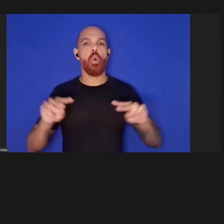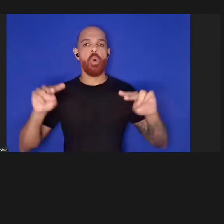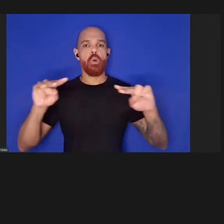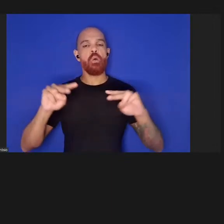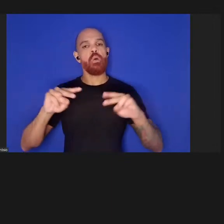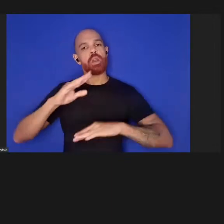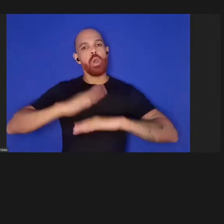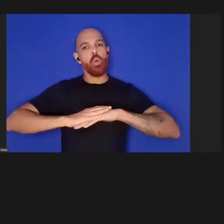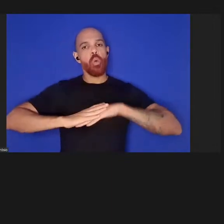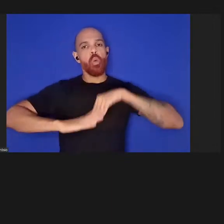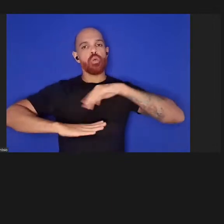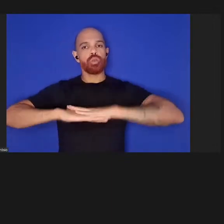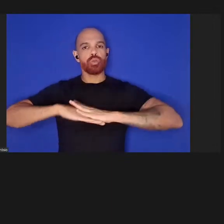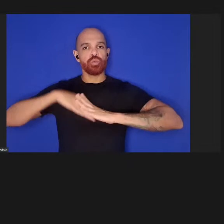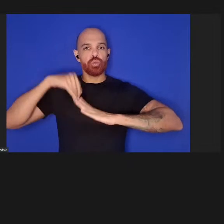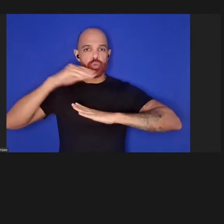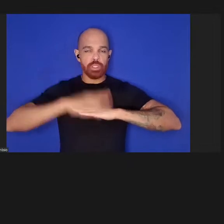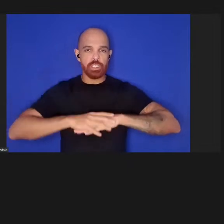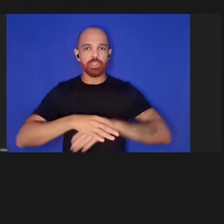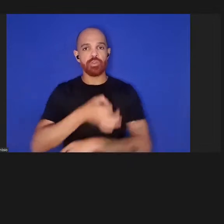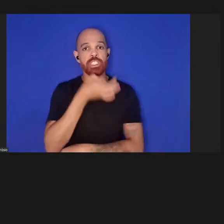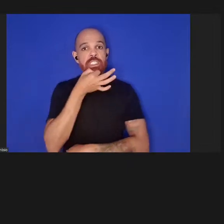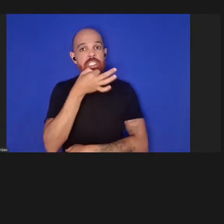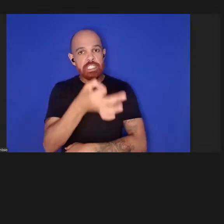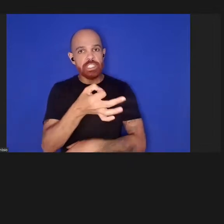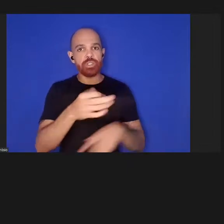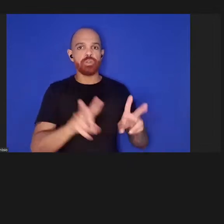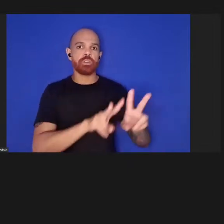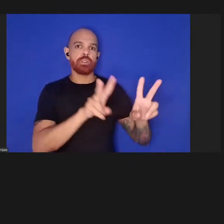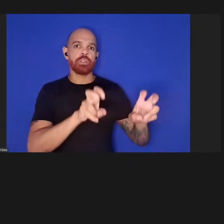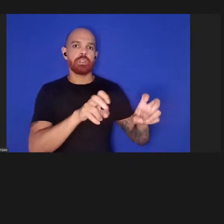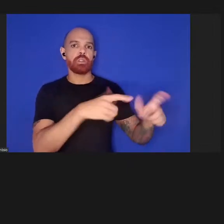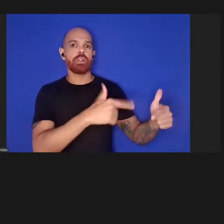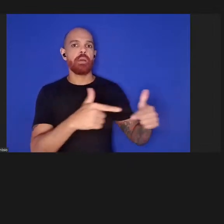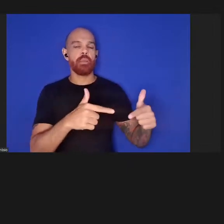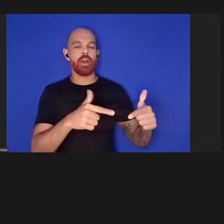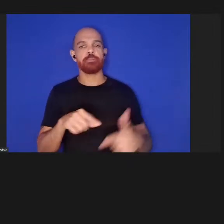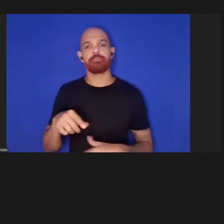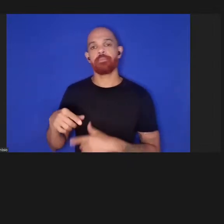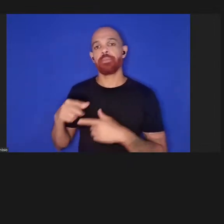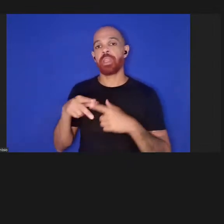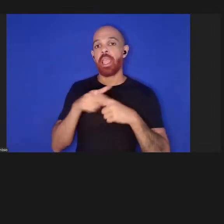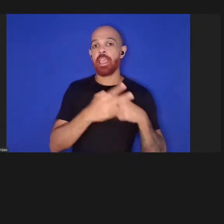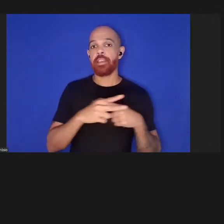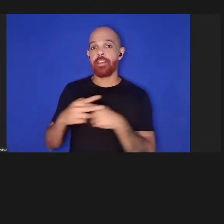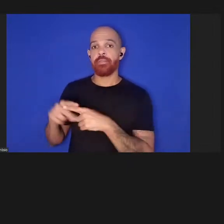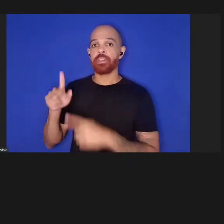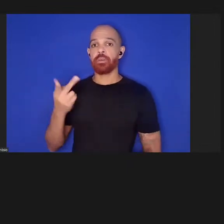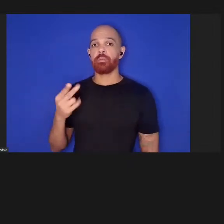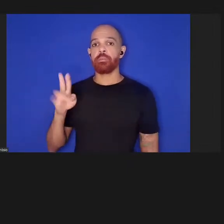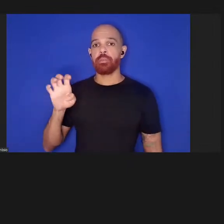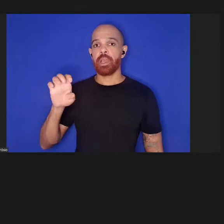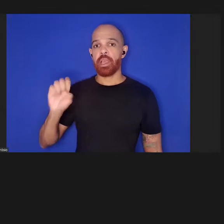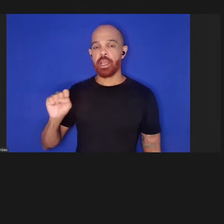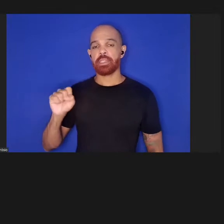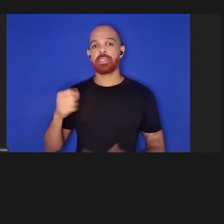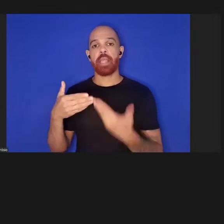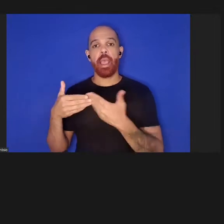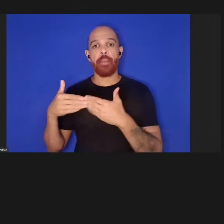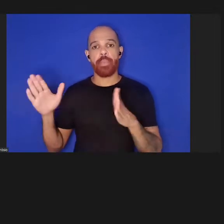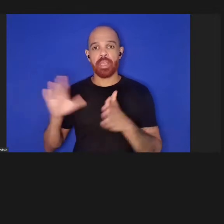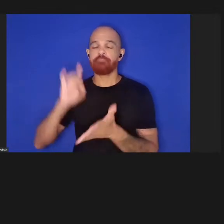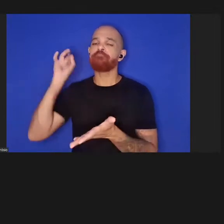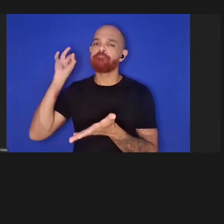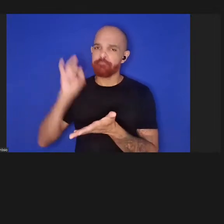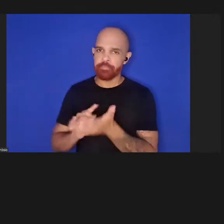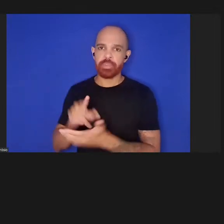crítico sobre certos trabalhos. A revisão por pares aberta dessa forma é definitivamente uma